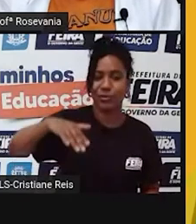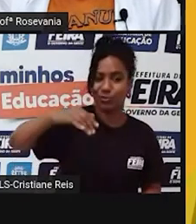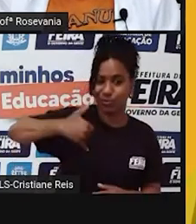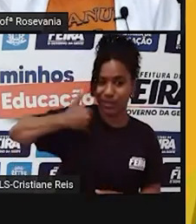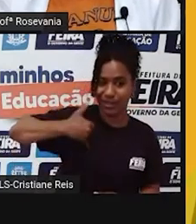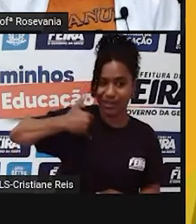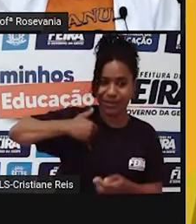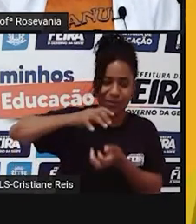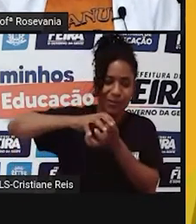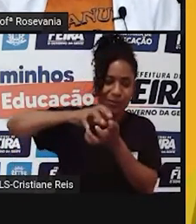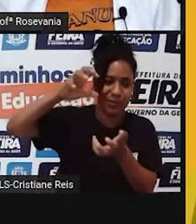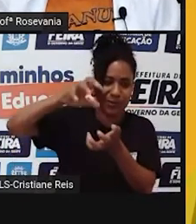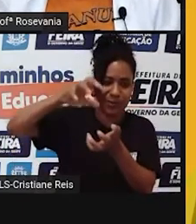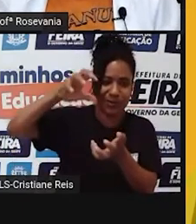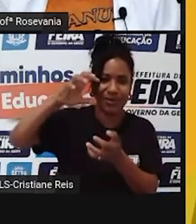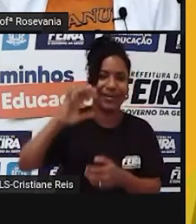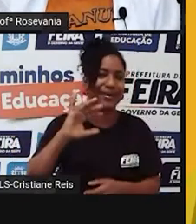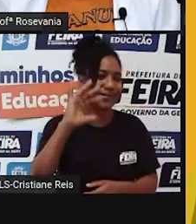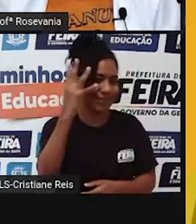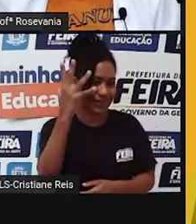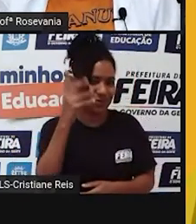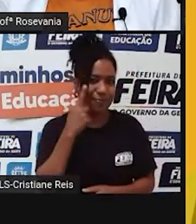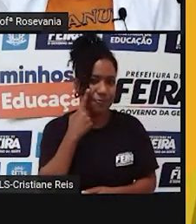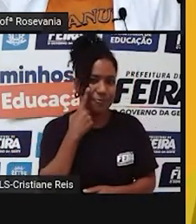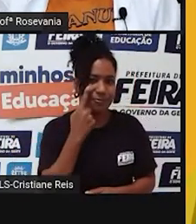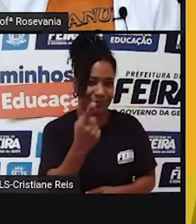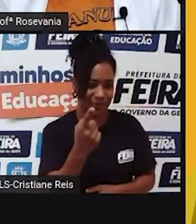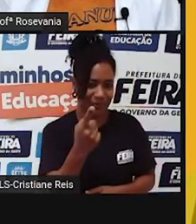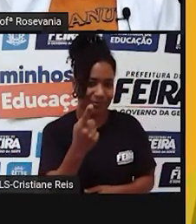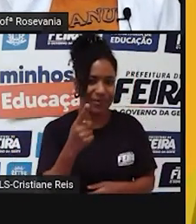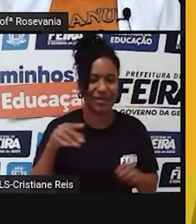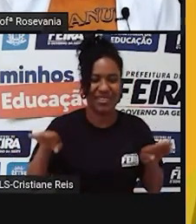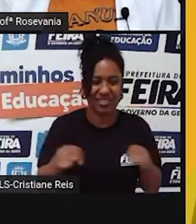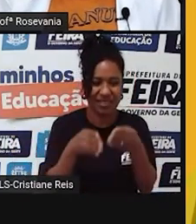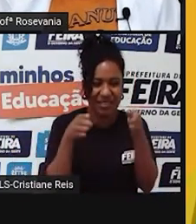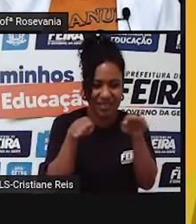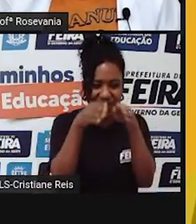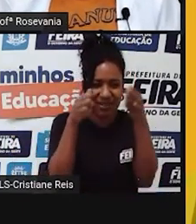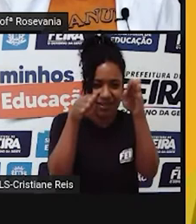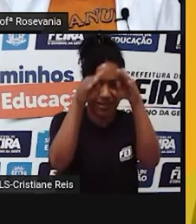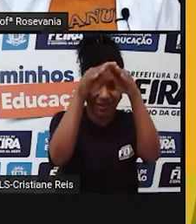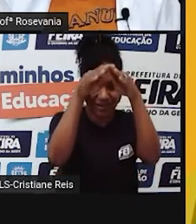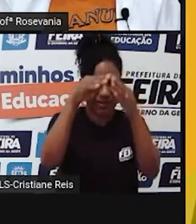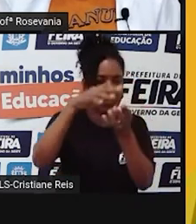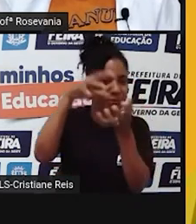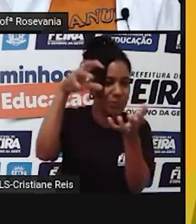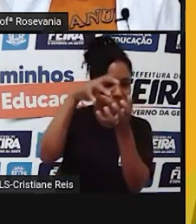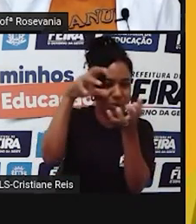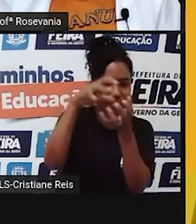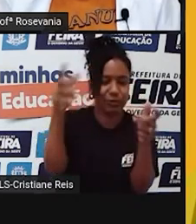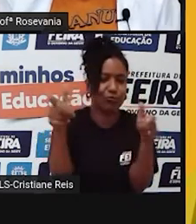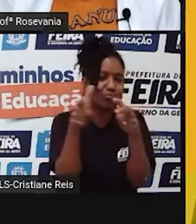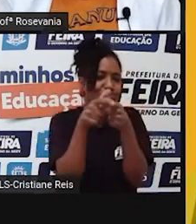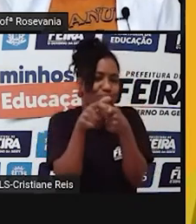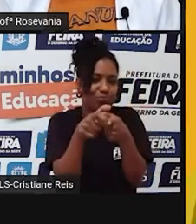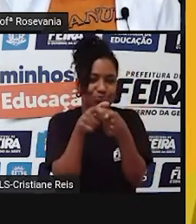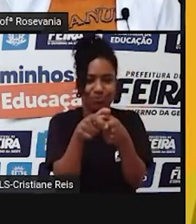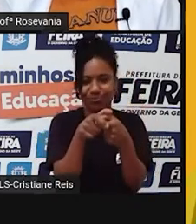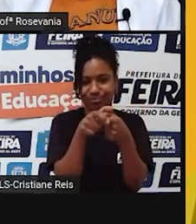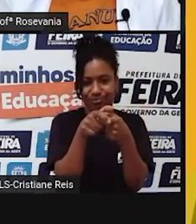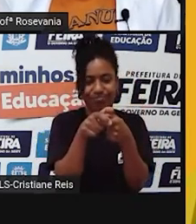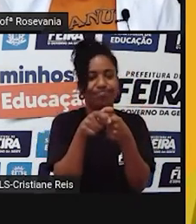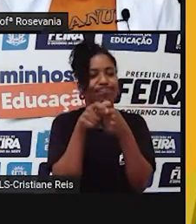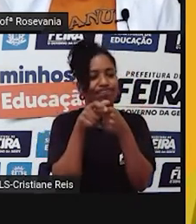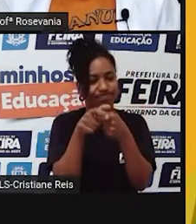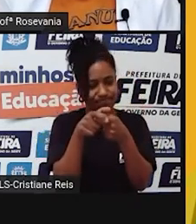idosa. E foi exatamente o que aconteceu. Perceba que aqui, né, dos 80 anos ou mais, a gente quase nem vê o que